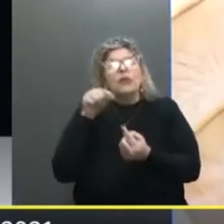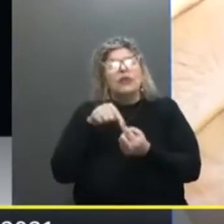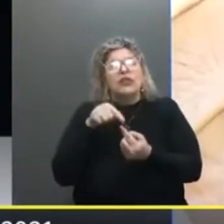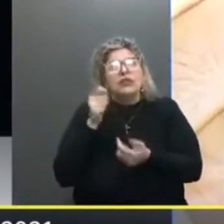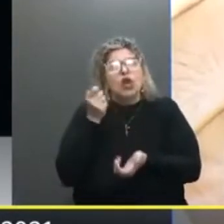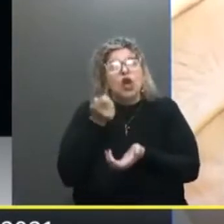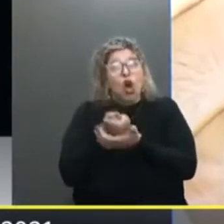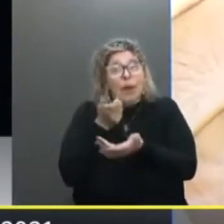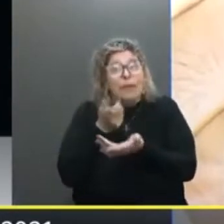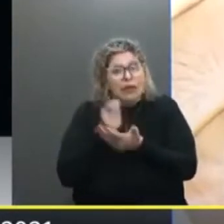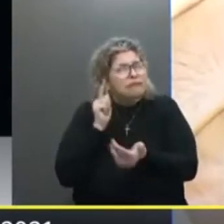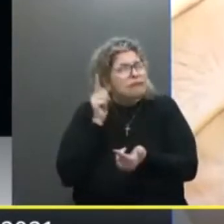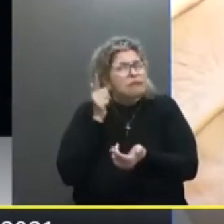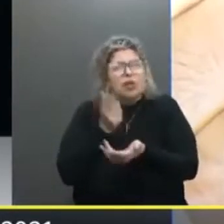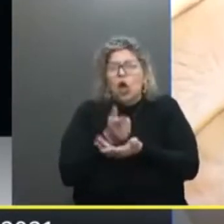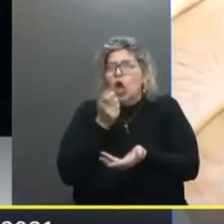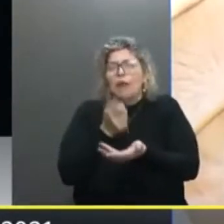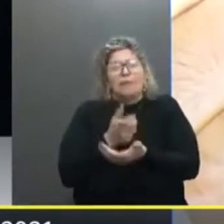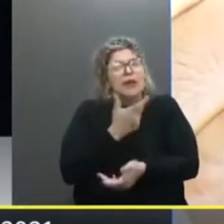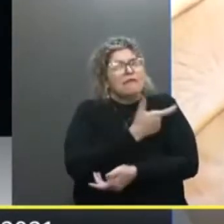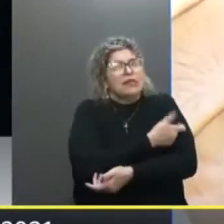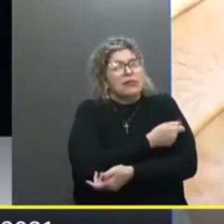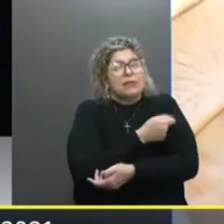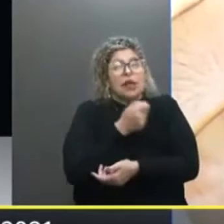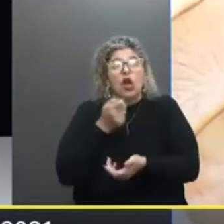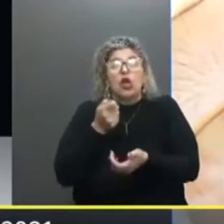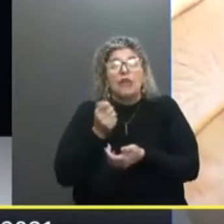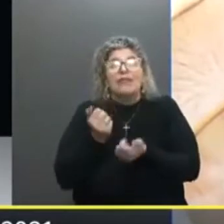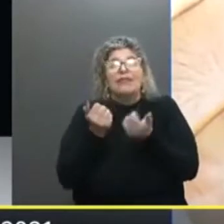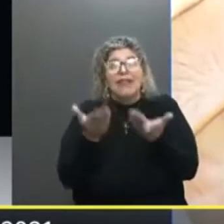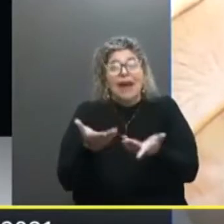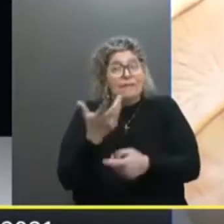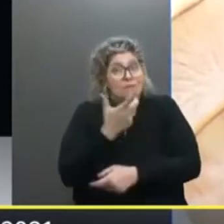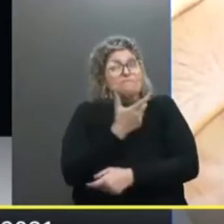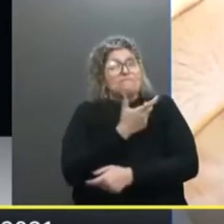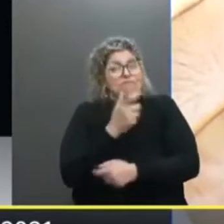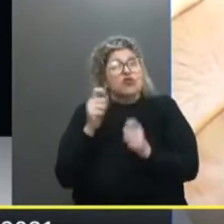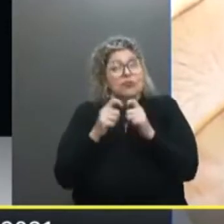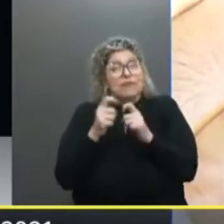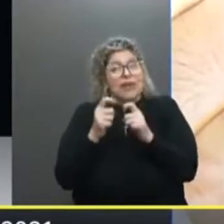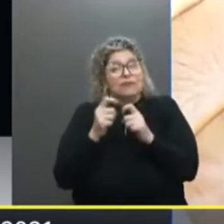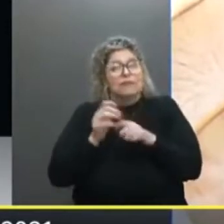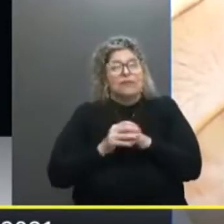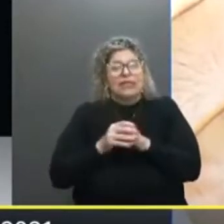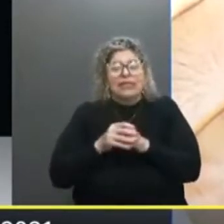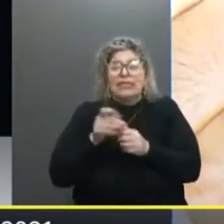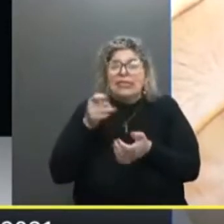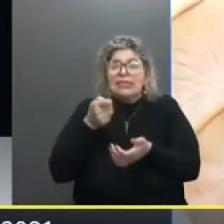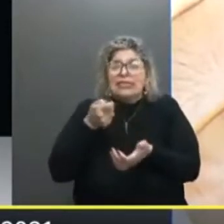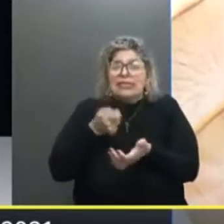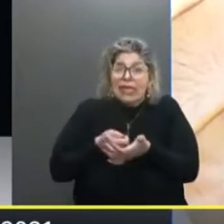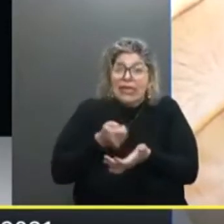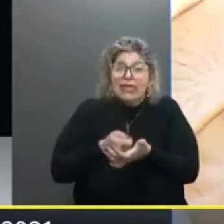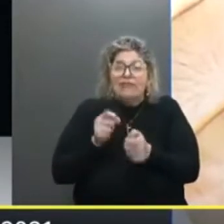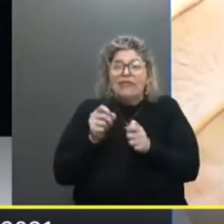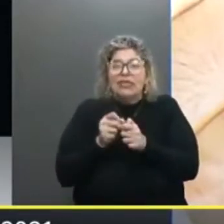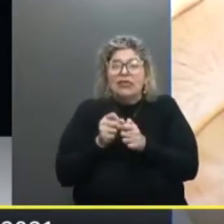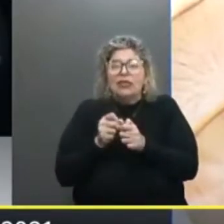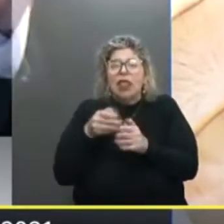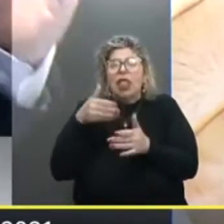Era comprar As vacinas Para oferecer Aos médicos Claro que Ao tentarmos Fazer isso